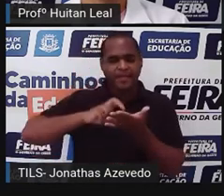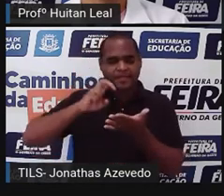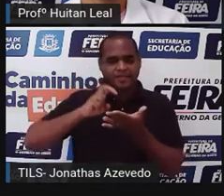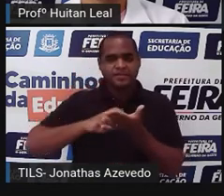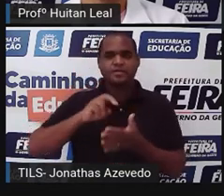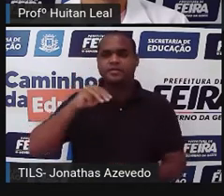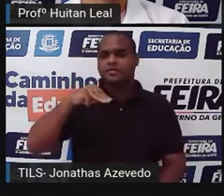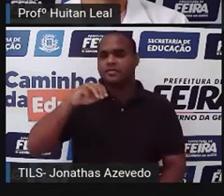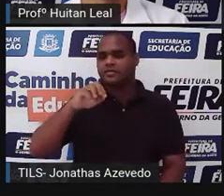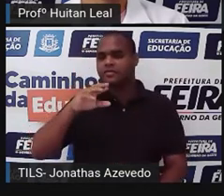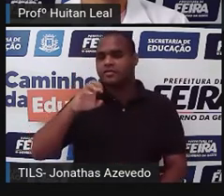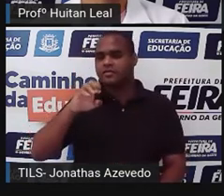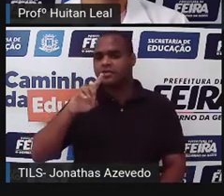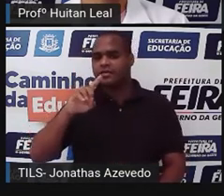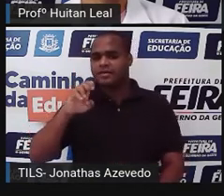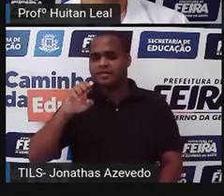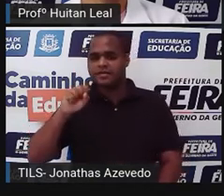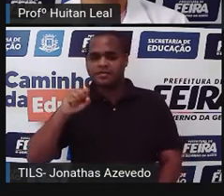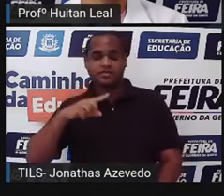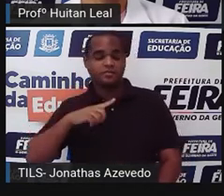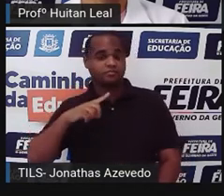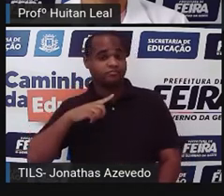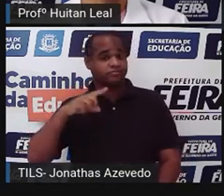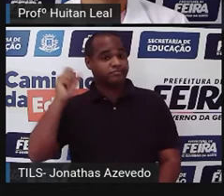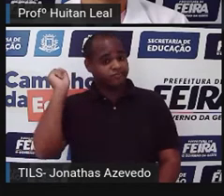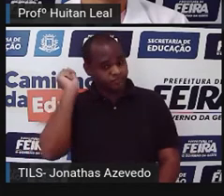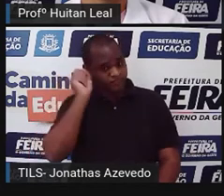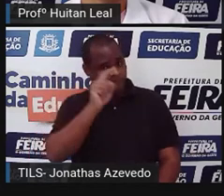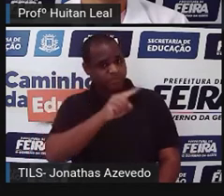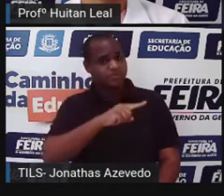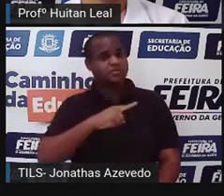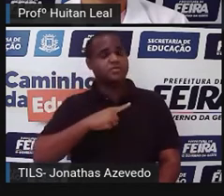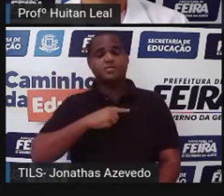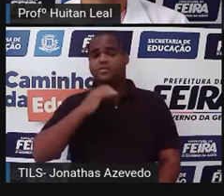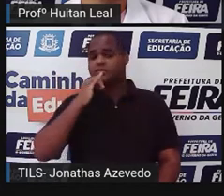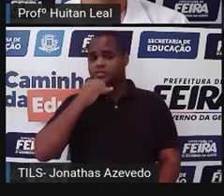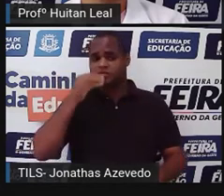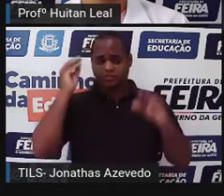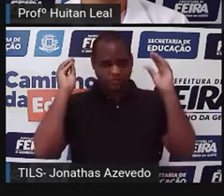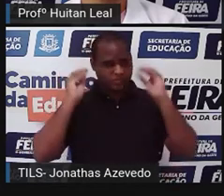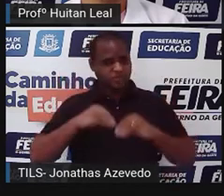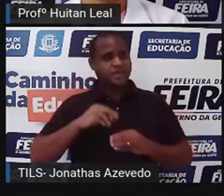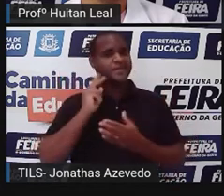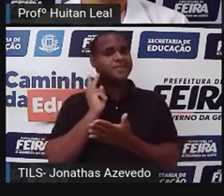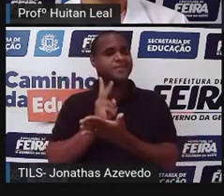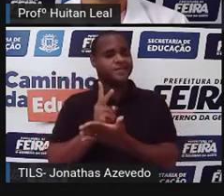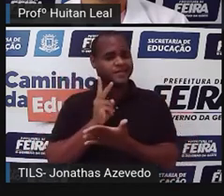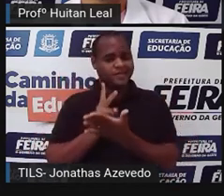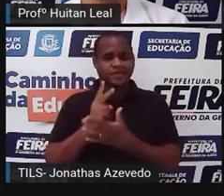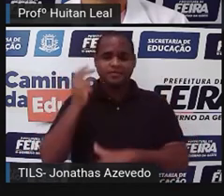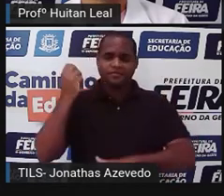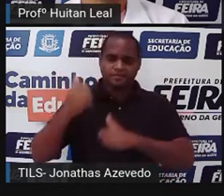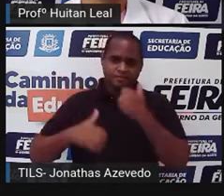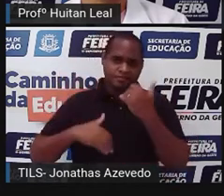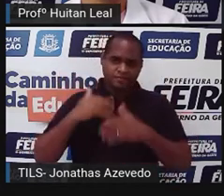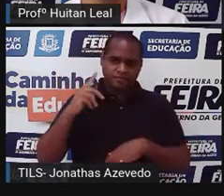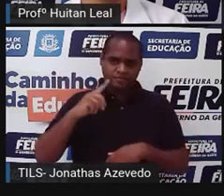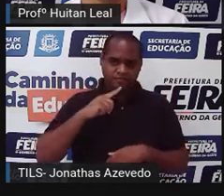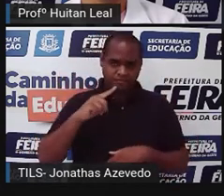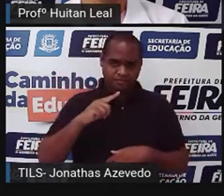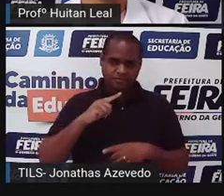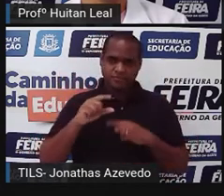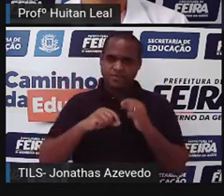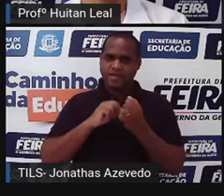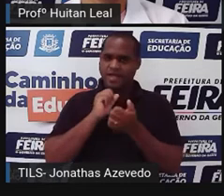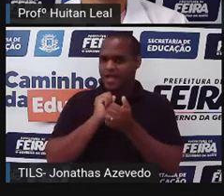Mercedes acabou se enfesando. Maria Nula vinha sempre com a mesma história. Ah, é assim que se faz